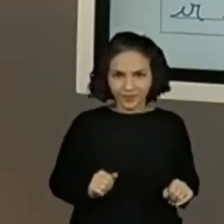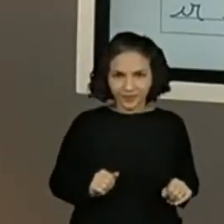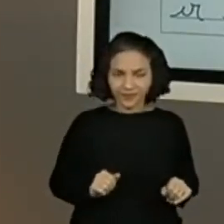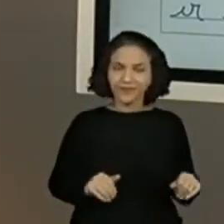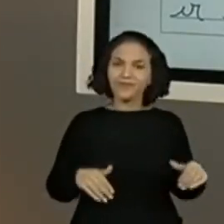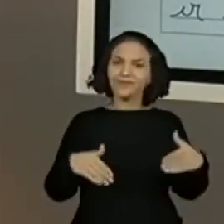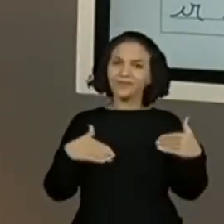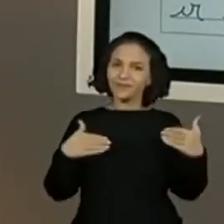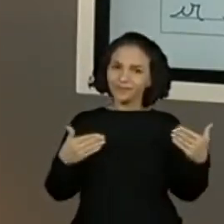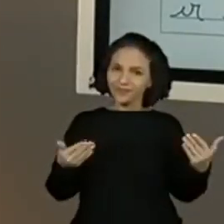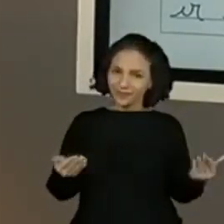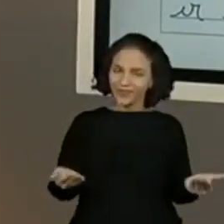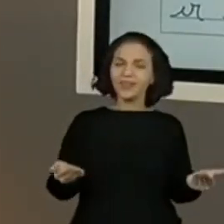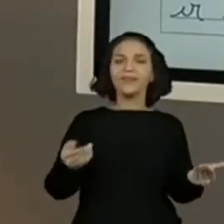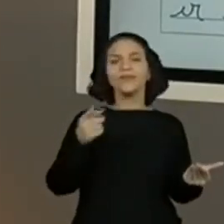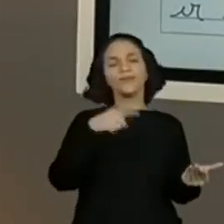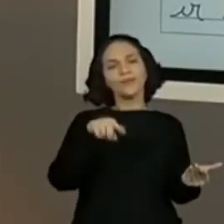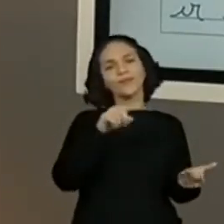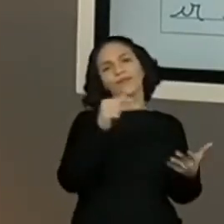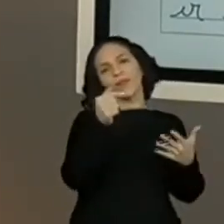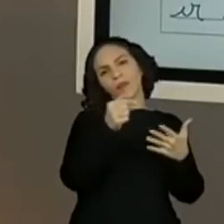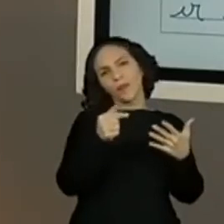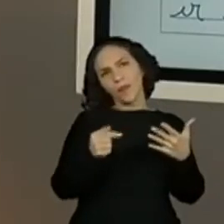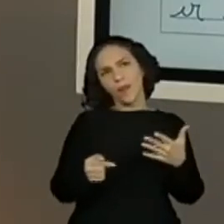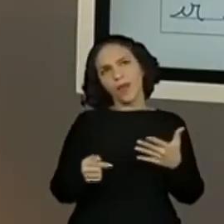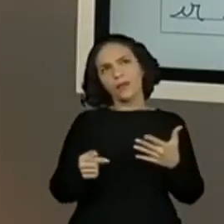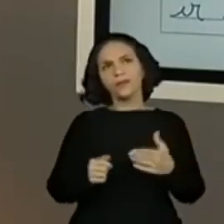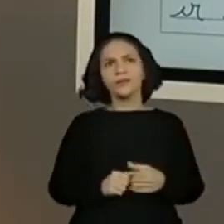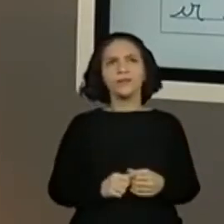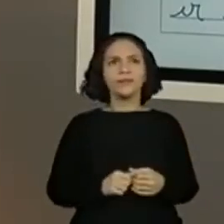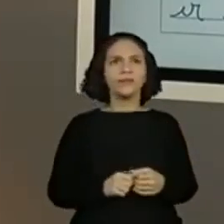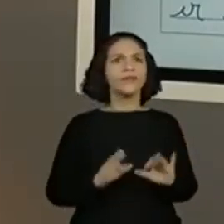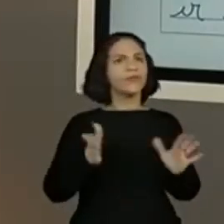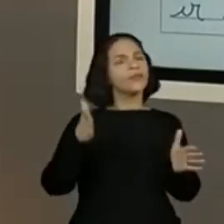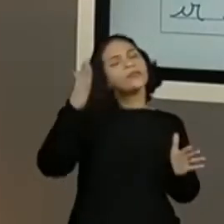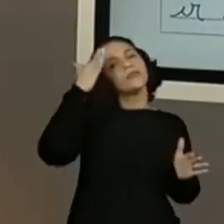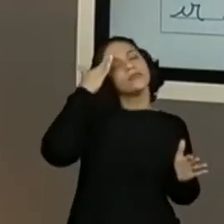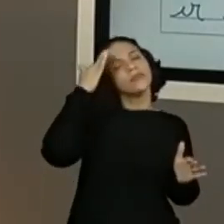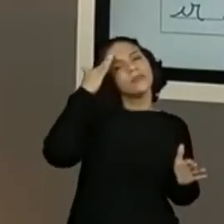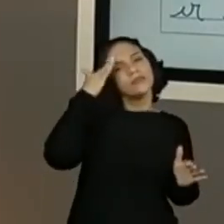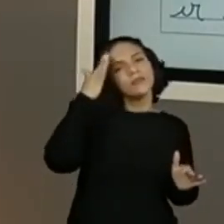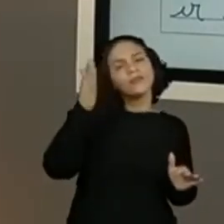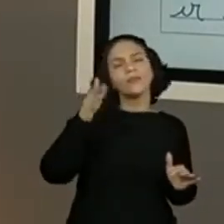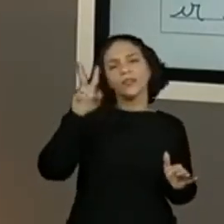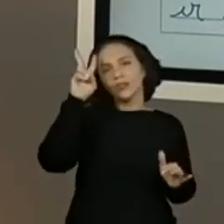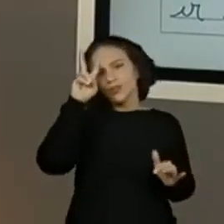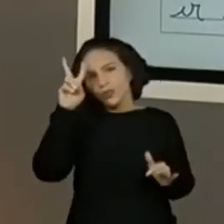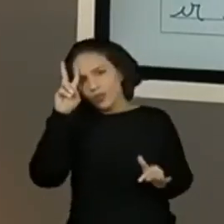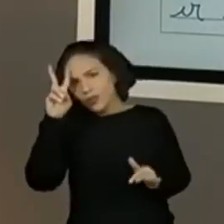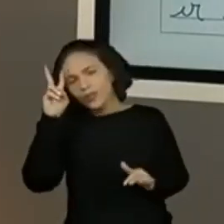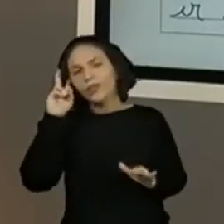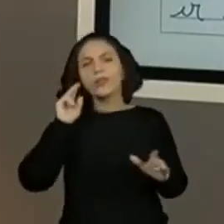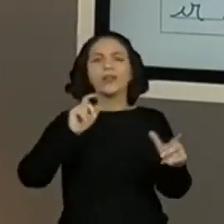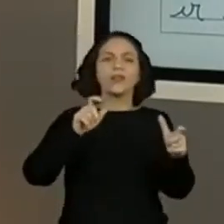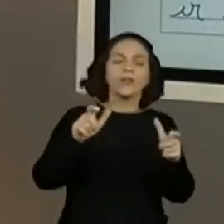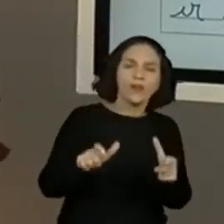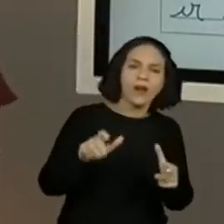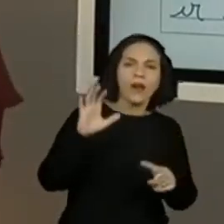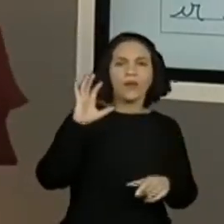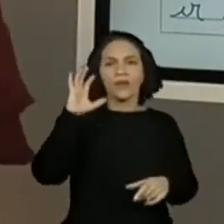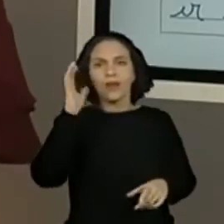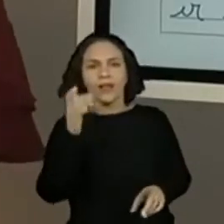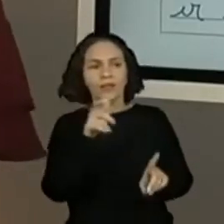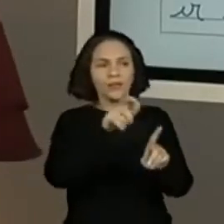tudo isso que vocês resgataram das professoras aqui, vocês já sabem o enredo, onde acontece, os